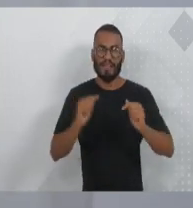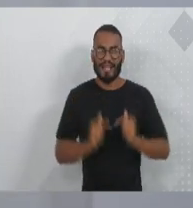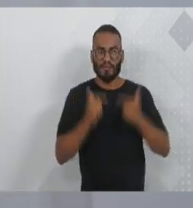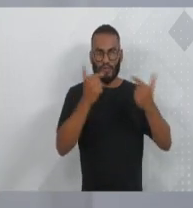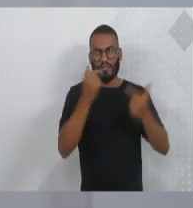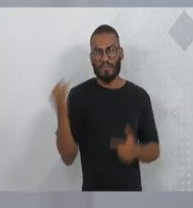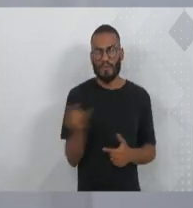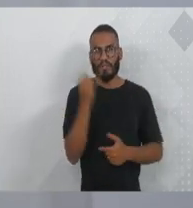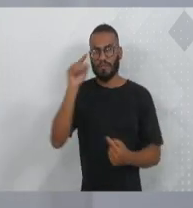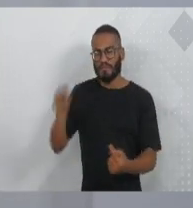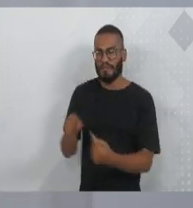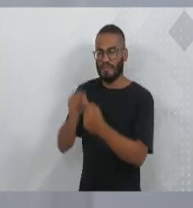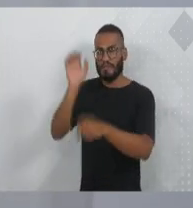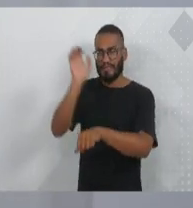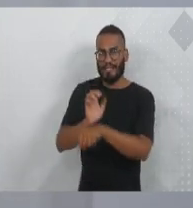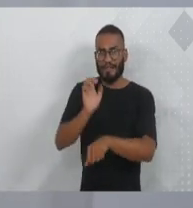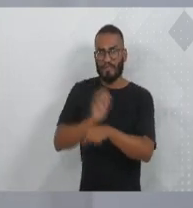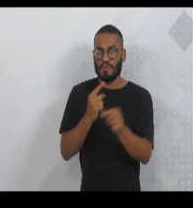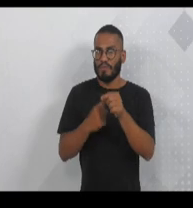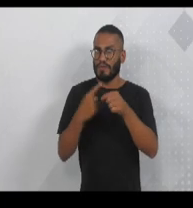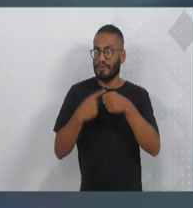importantes em prol do Estado e dos municípios.